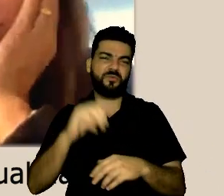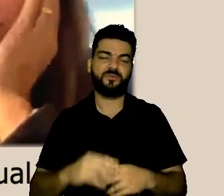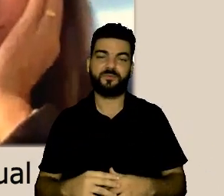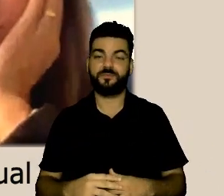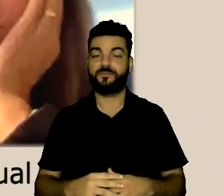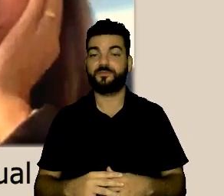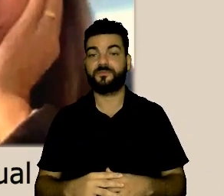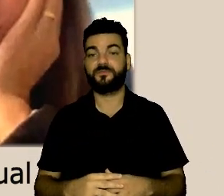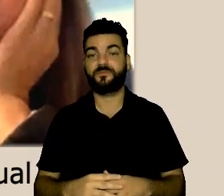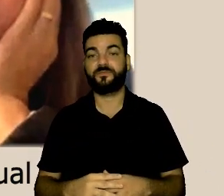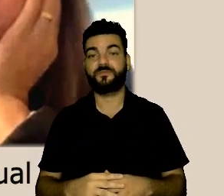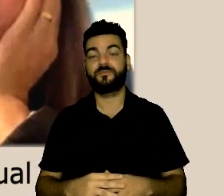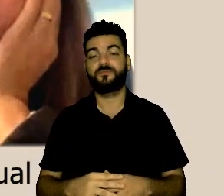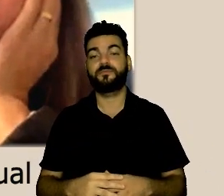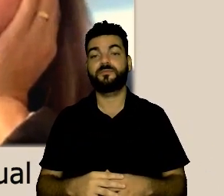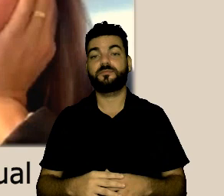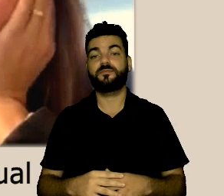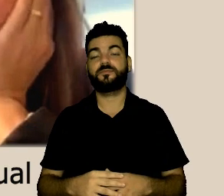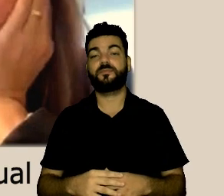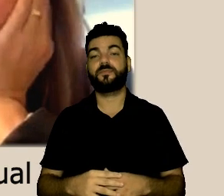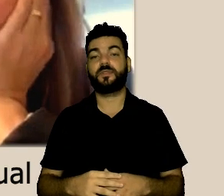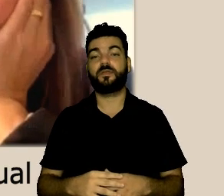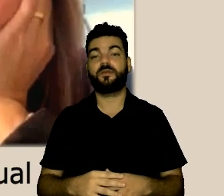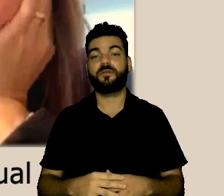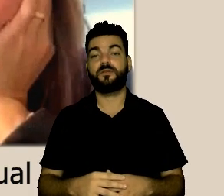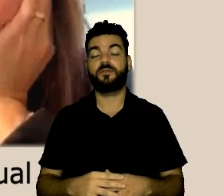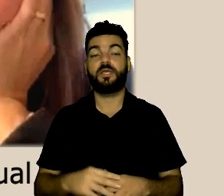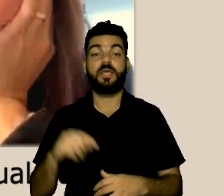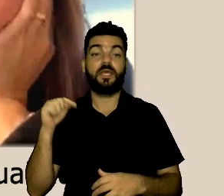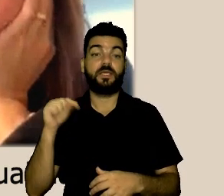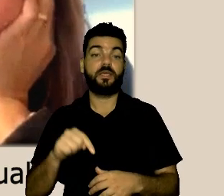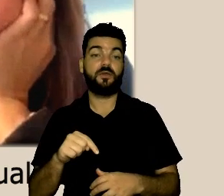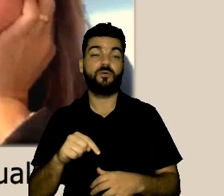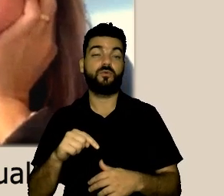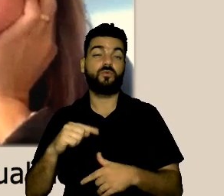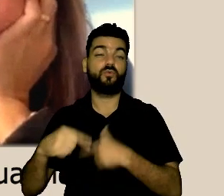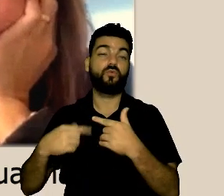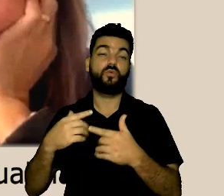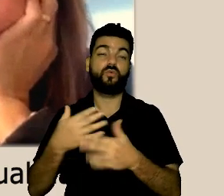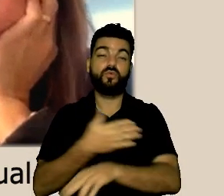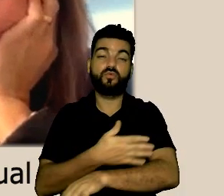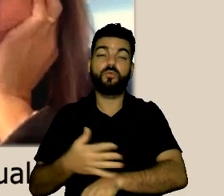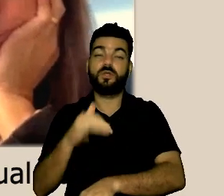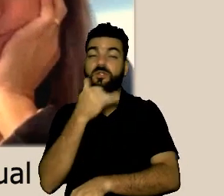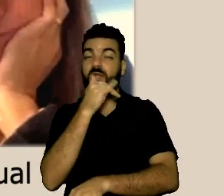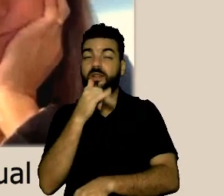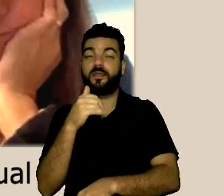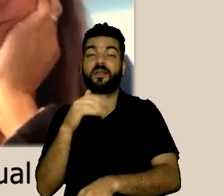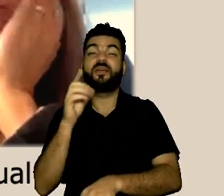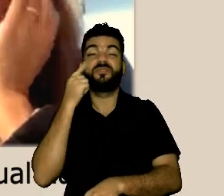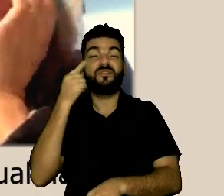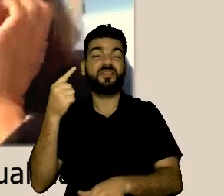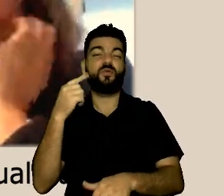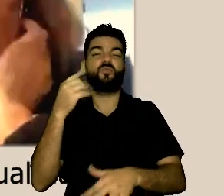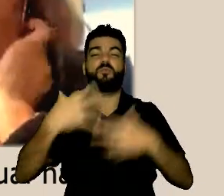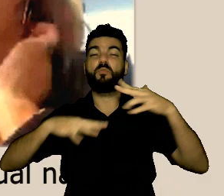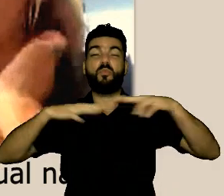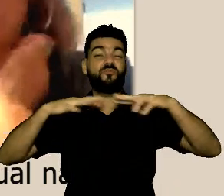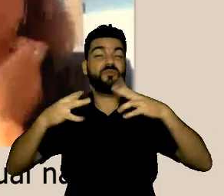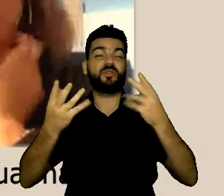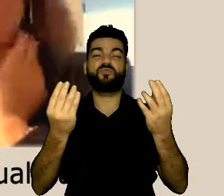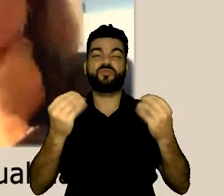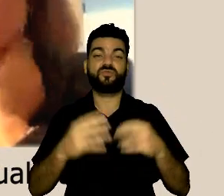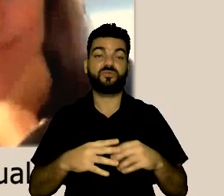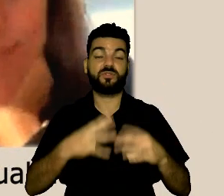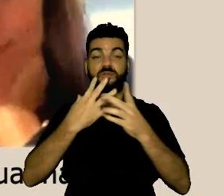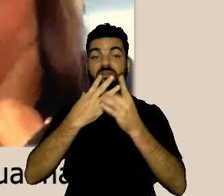e eu uso, eu falo, como eu tenho uma descendência italiana, eu falo muito com as mãos, vocês vão ver algumas vezes, eu tenho anéis